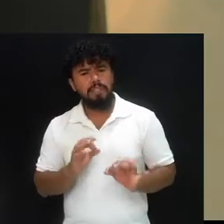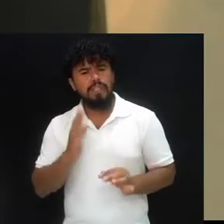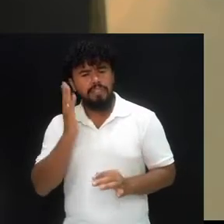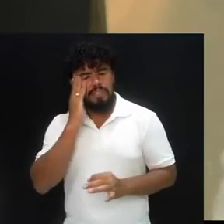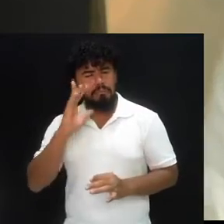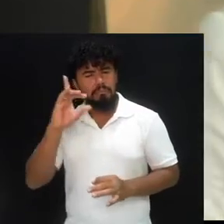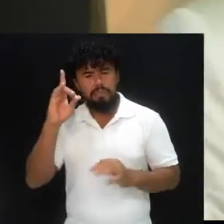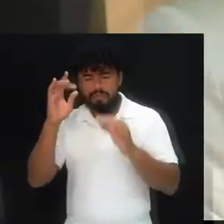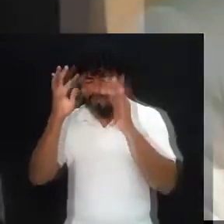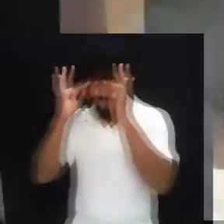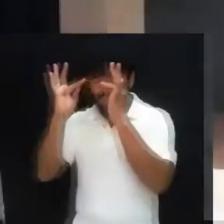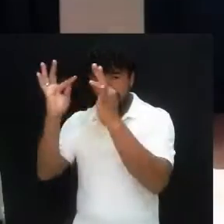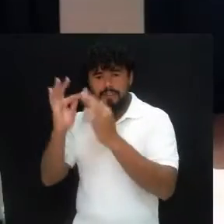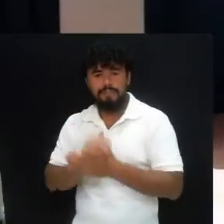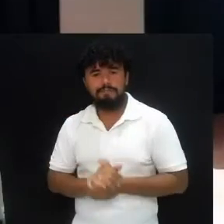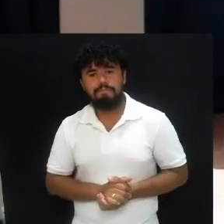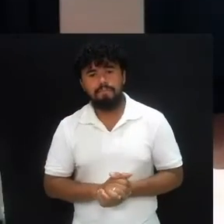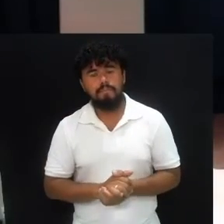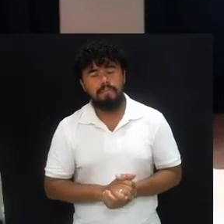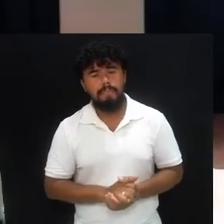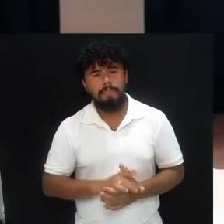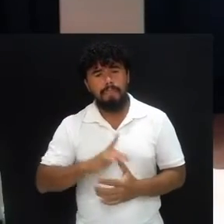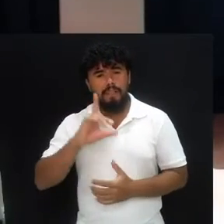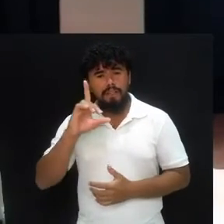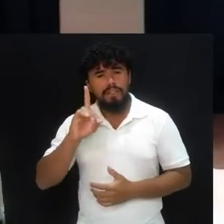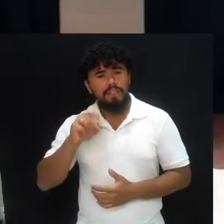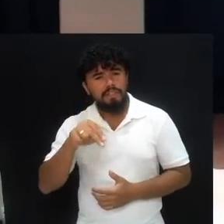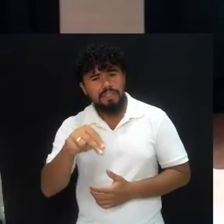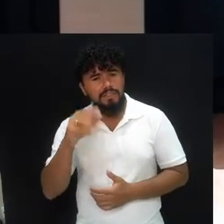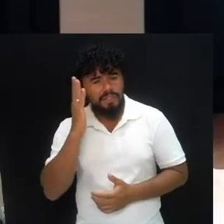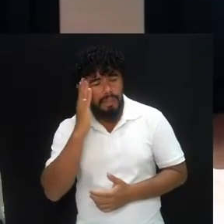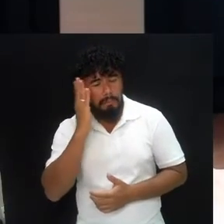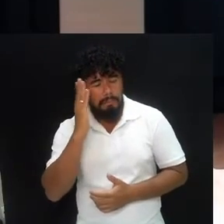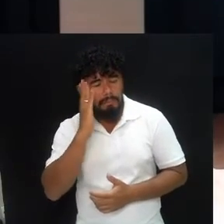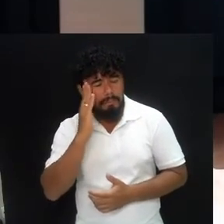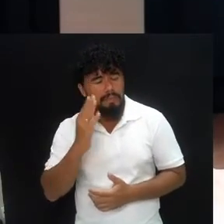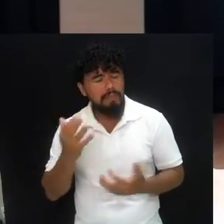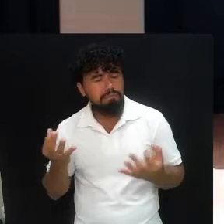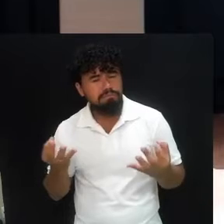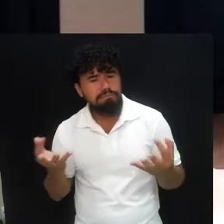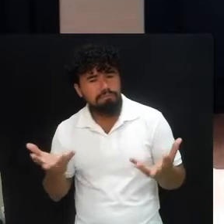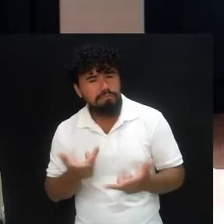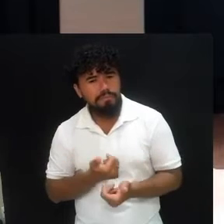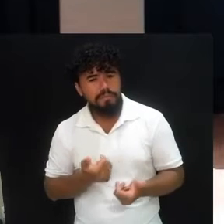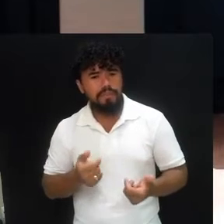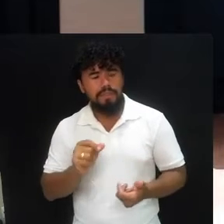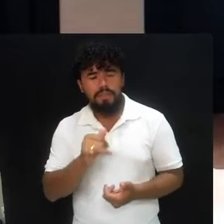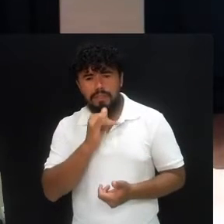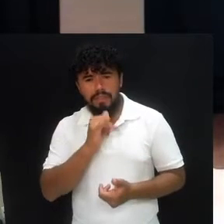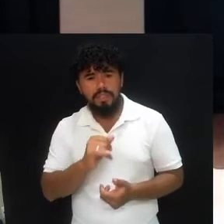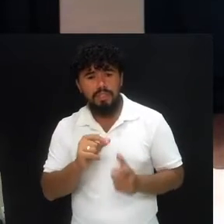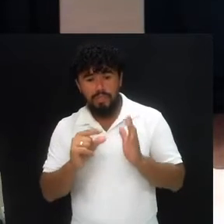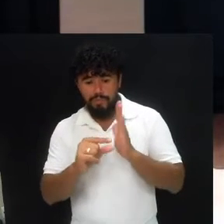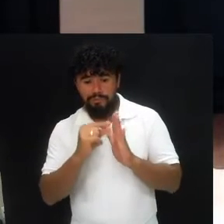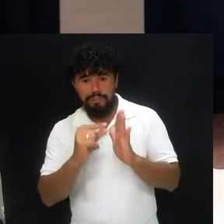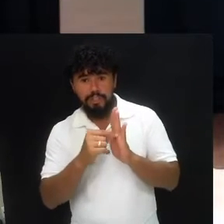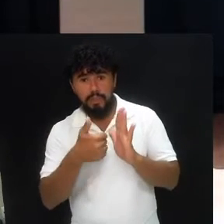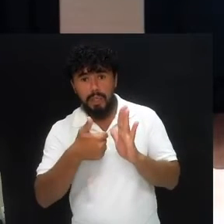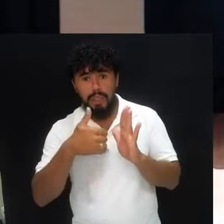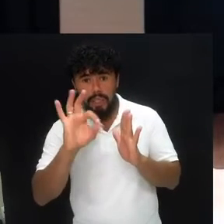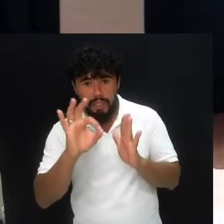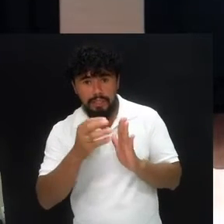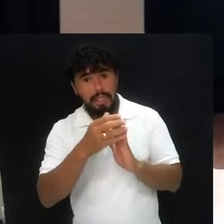quem ele servia. E ele sabia tanto que se você observar na palavra, lá no versículo de número 10, Daniel